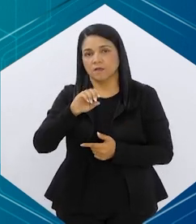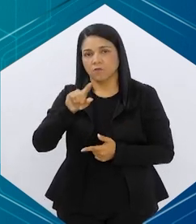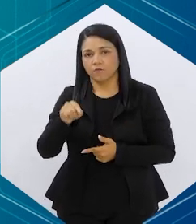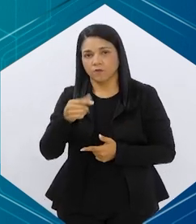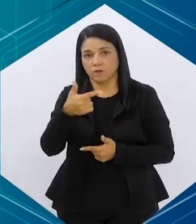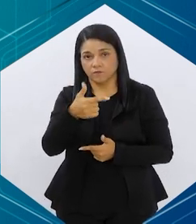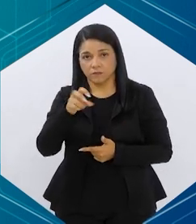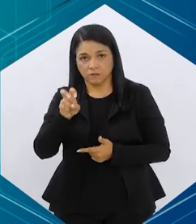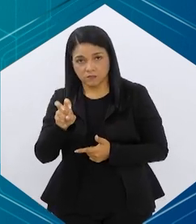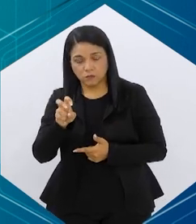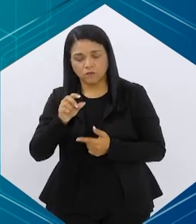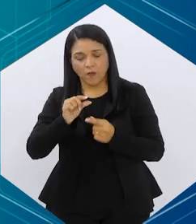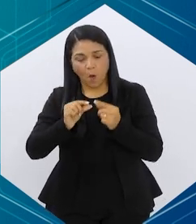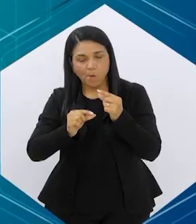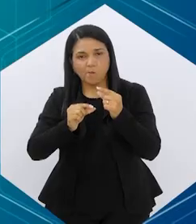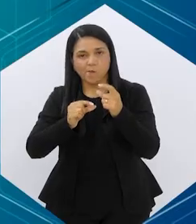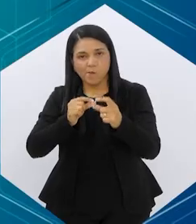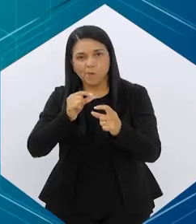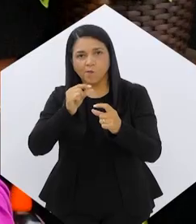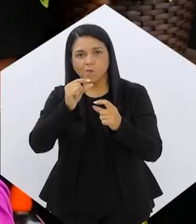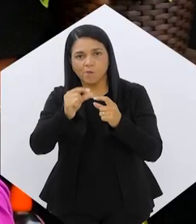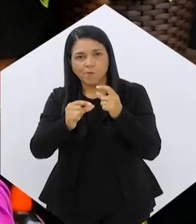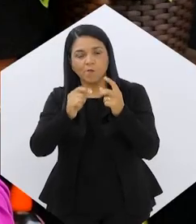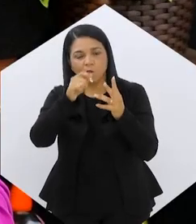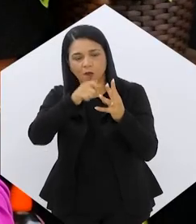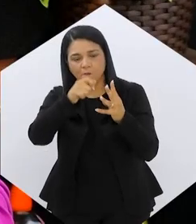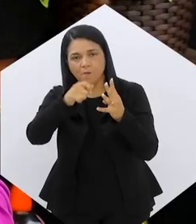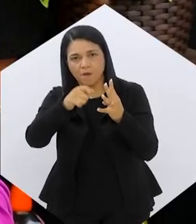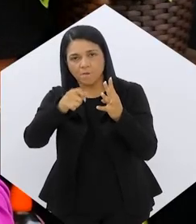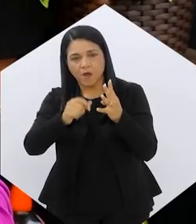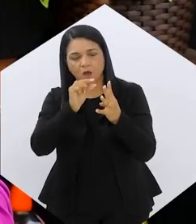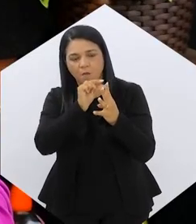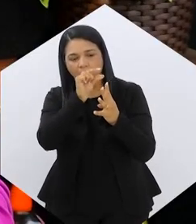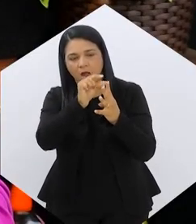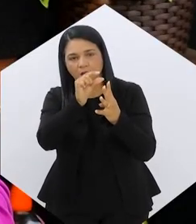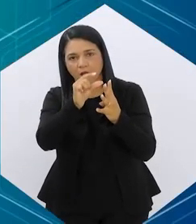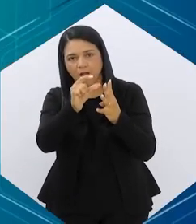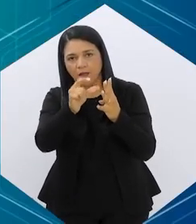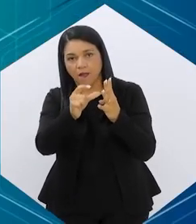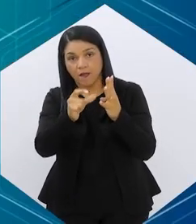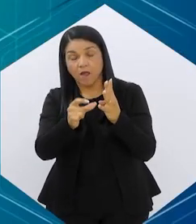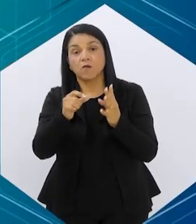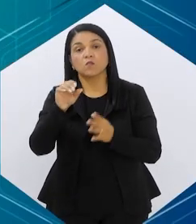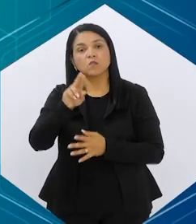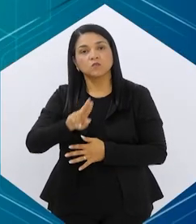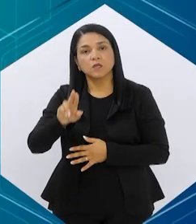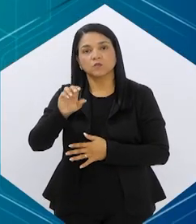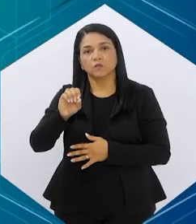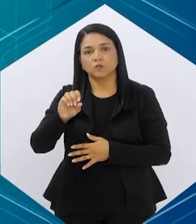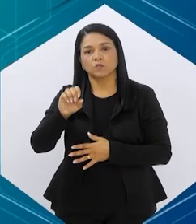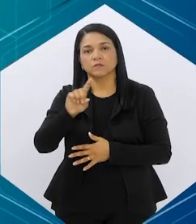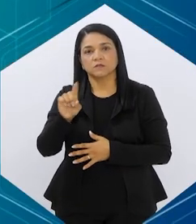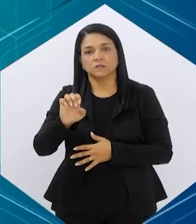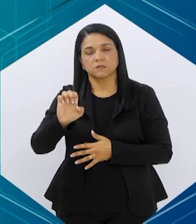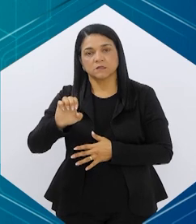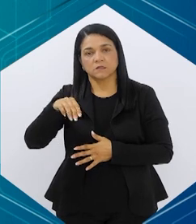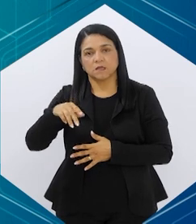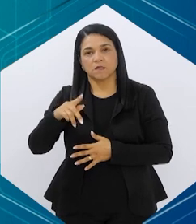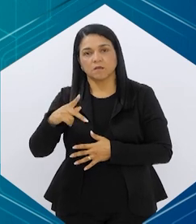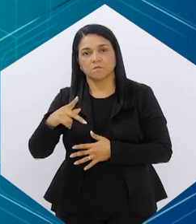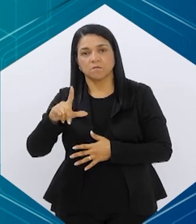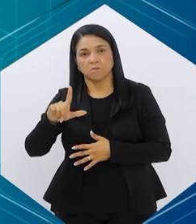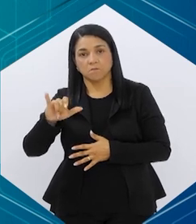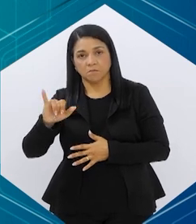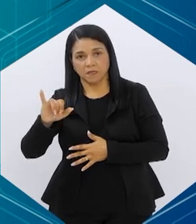,25 e vai titulando gradativamente, de forma mensal, a gente tem usado aí o Ozenpik, né, a semaglutida, para poder